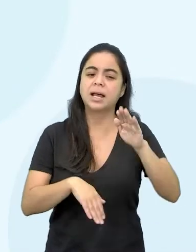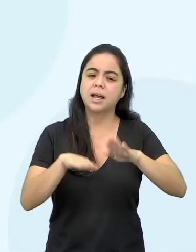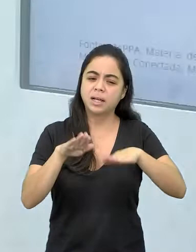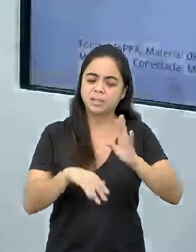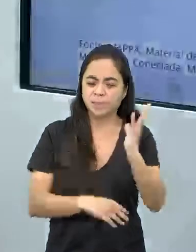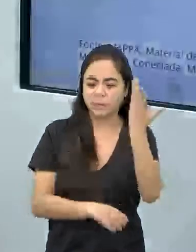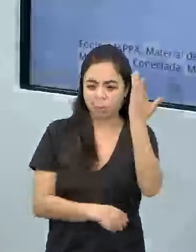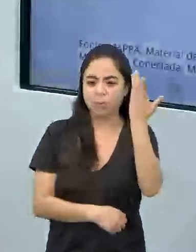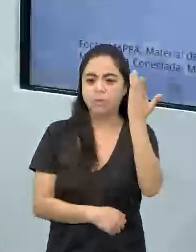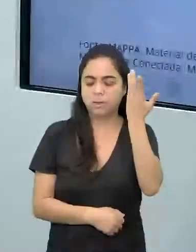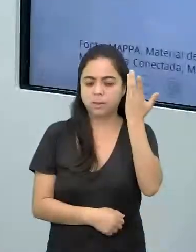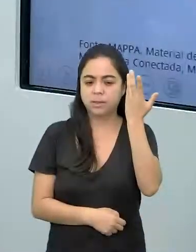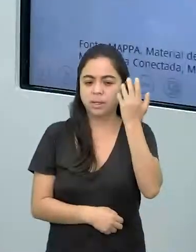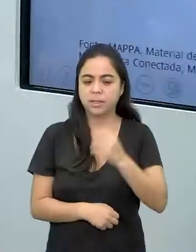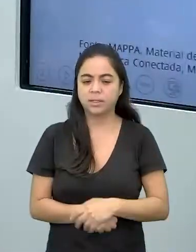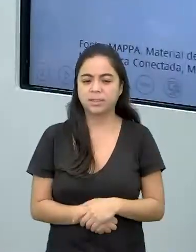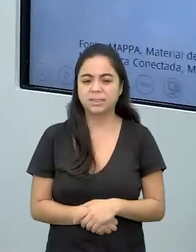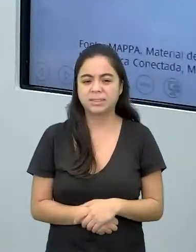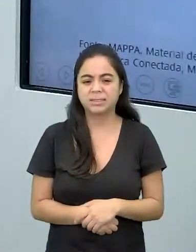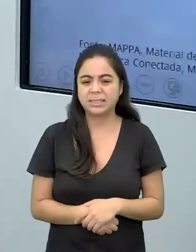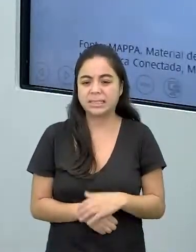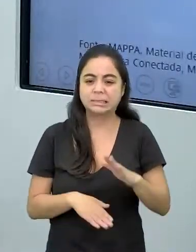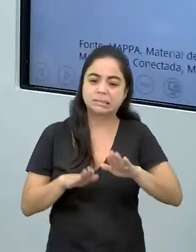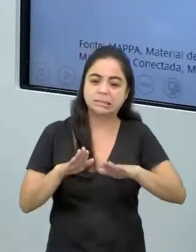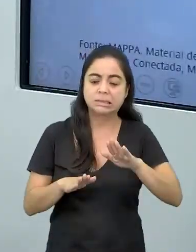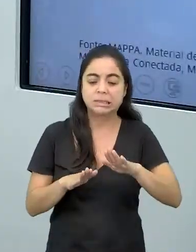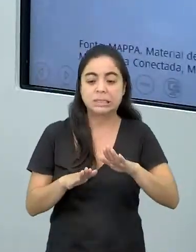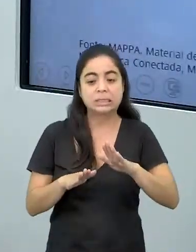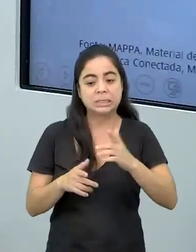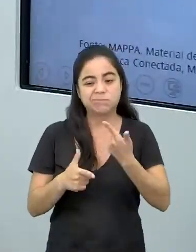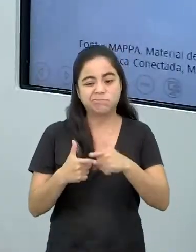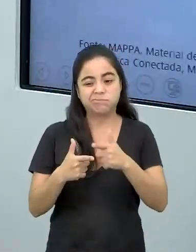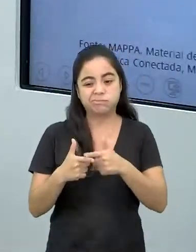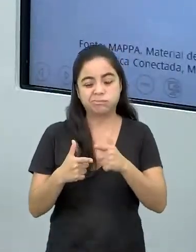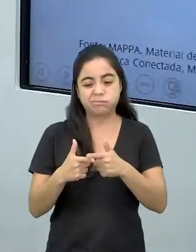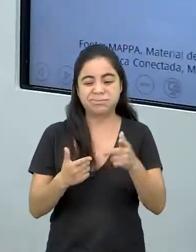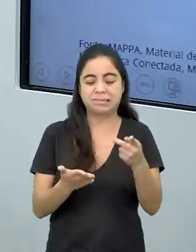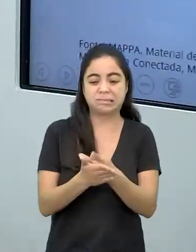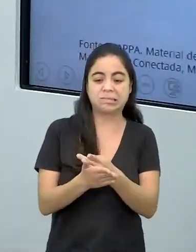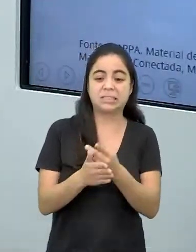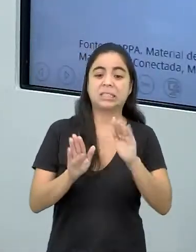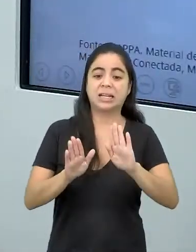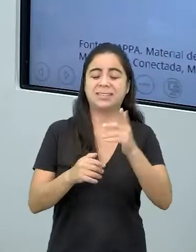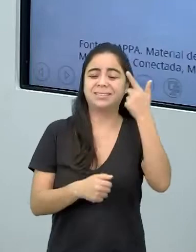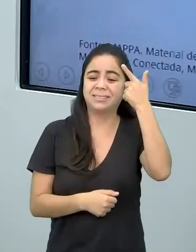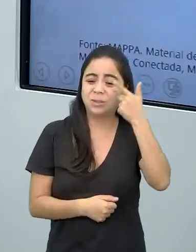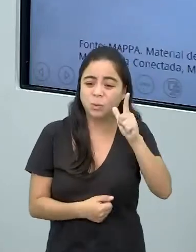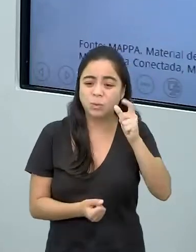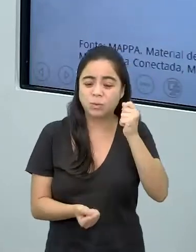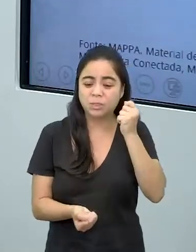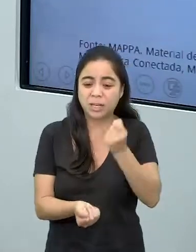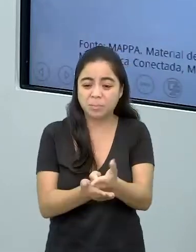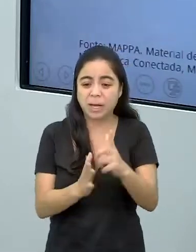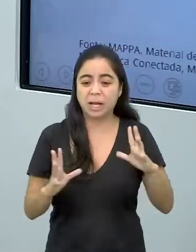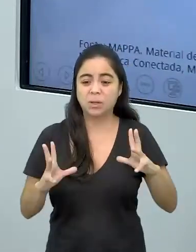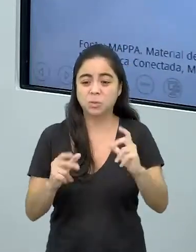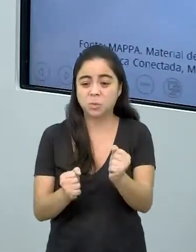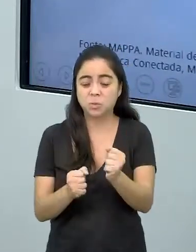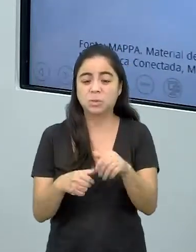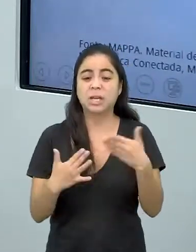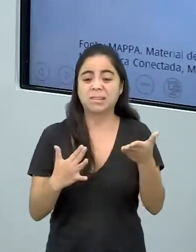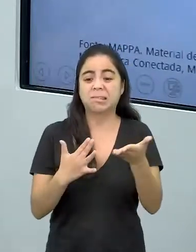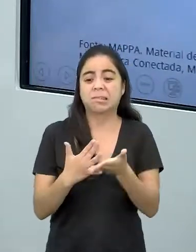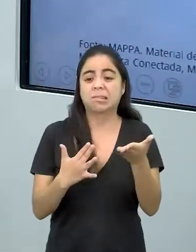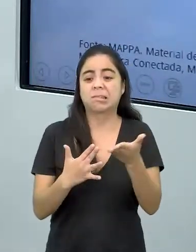que acontecem imprevisíveis no nosso mês, e a gente não consegue pagar ela total, e a gente parte para o